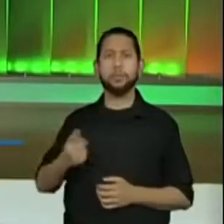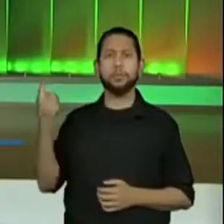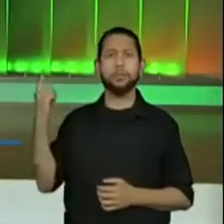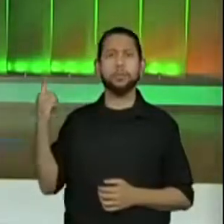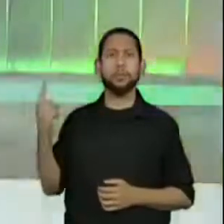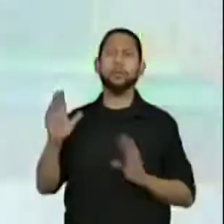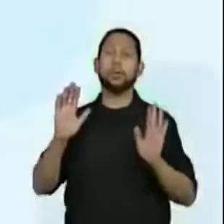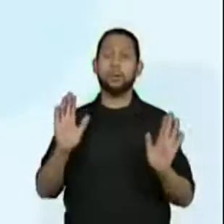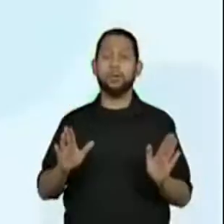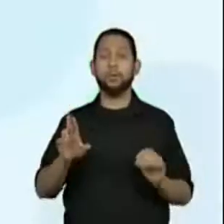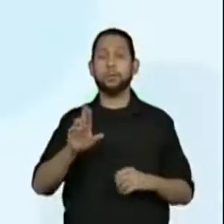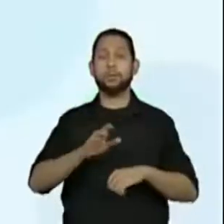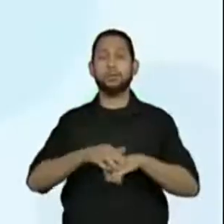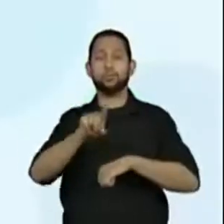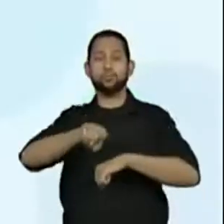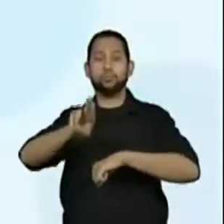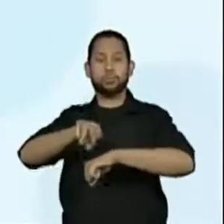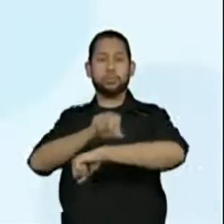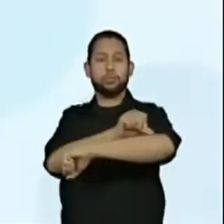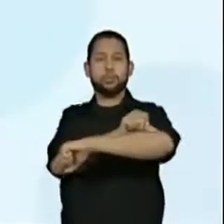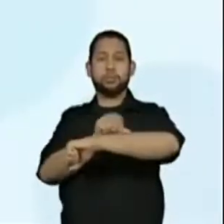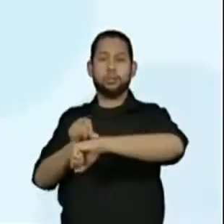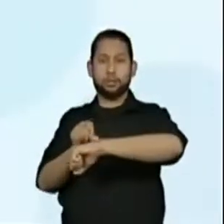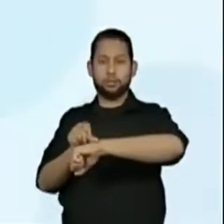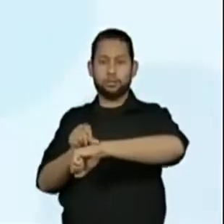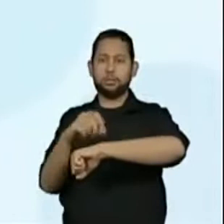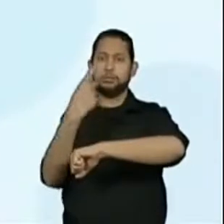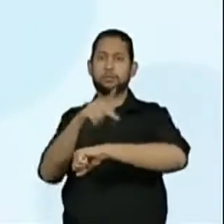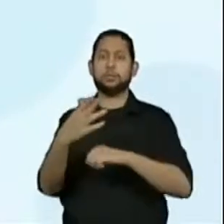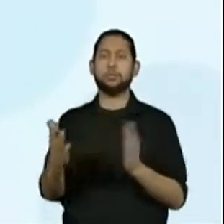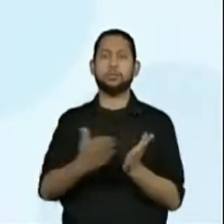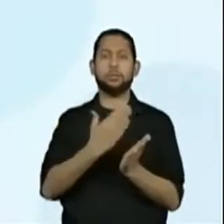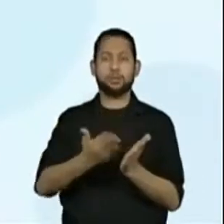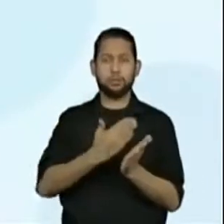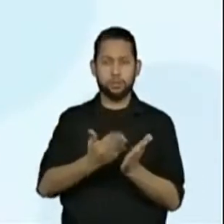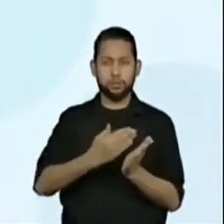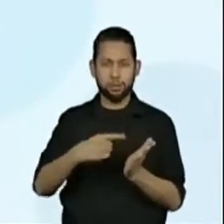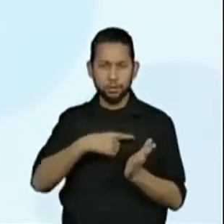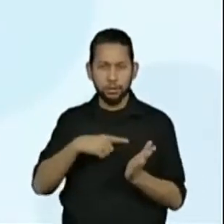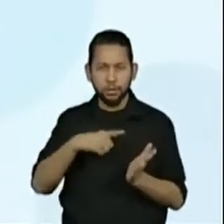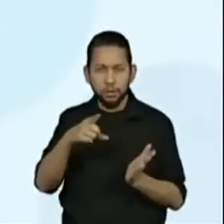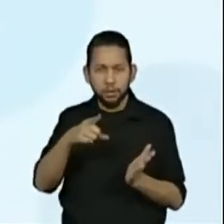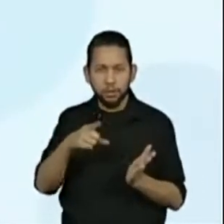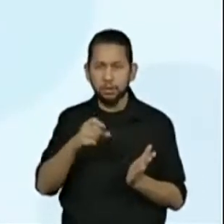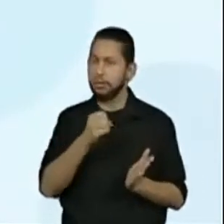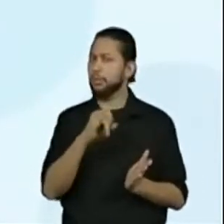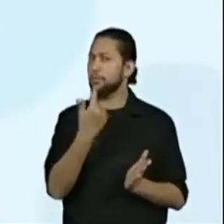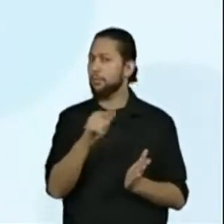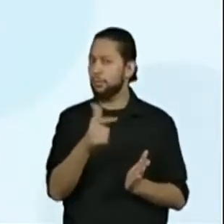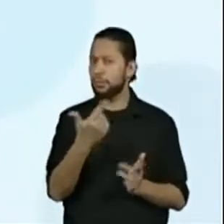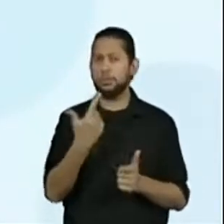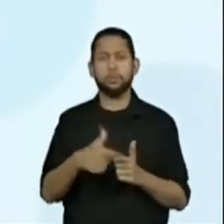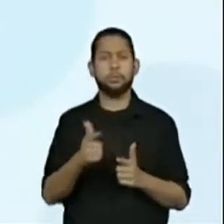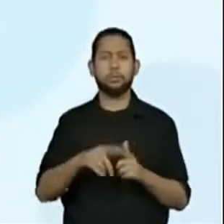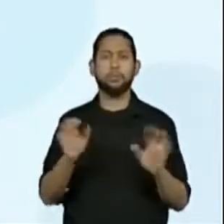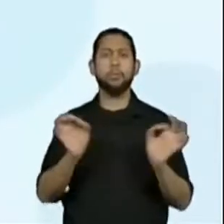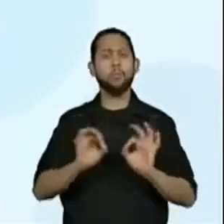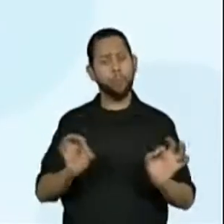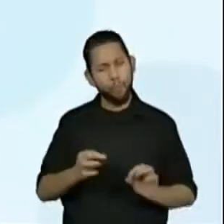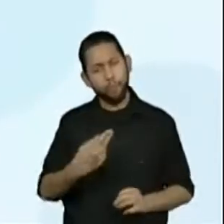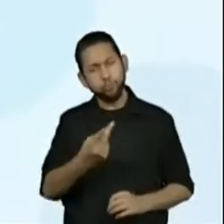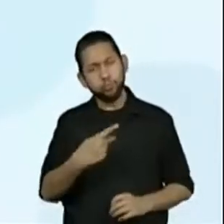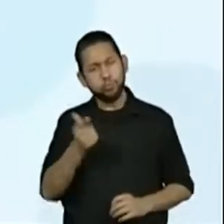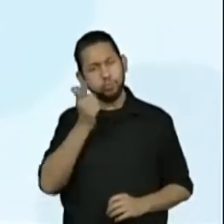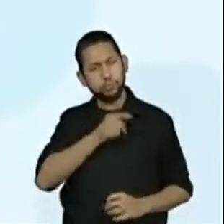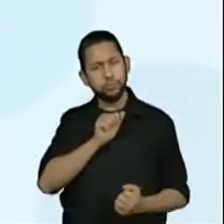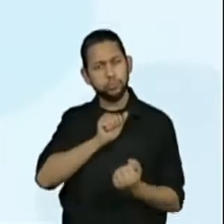Utilize uma régua. Esse exercício está no livro de vocês, ok? E se não tiver, não tem problema nenhum. Vamos fazer aqui junto.